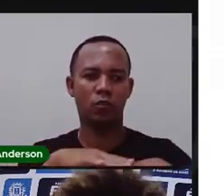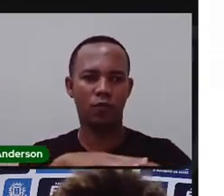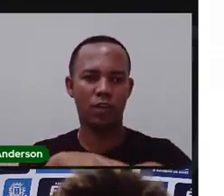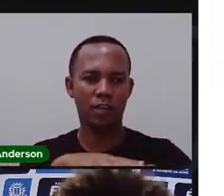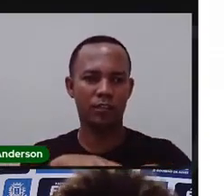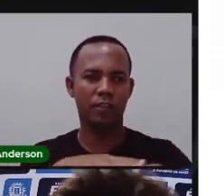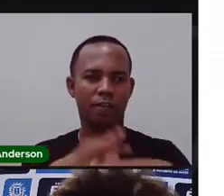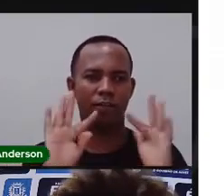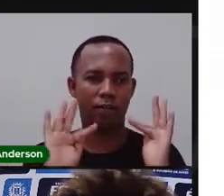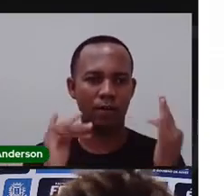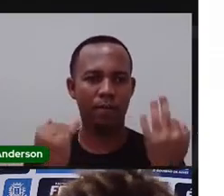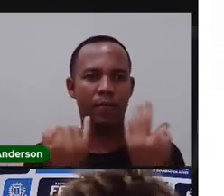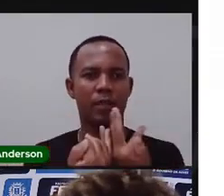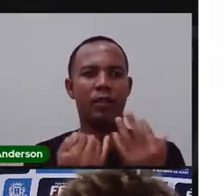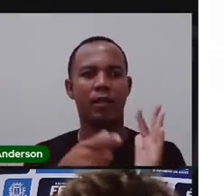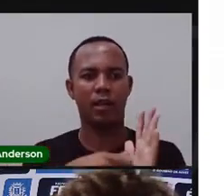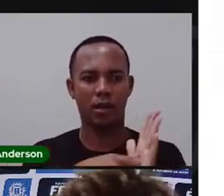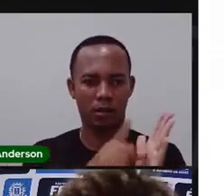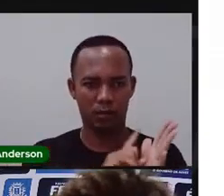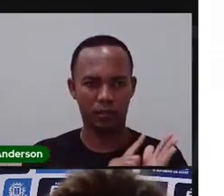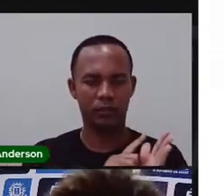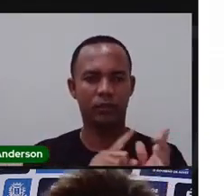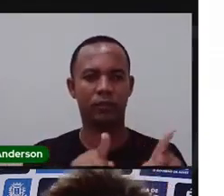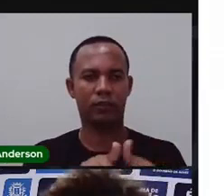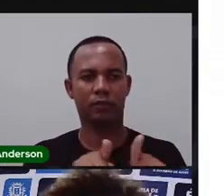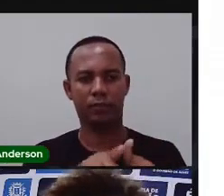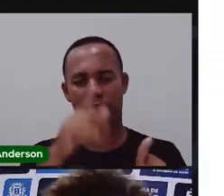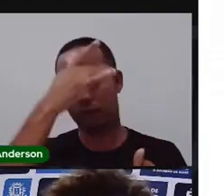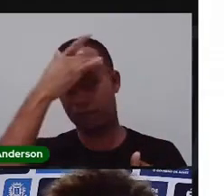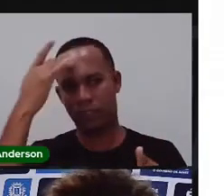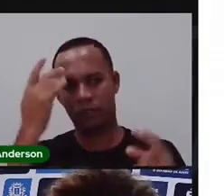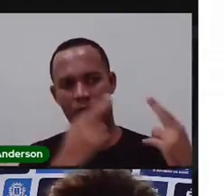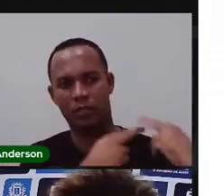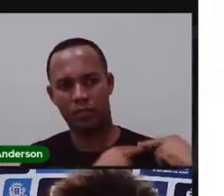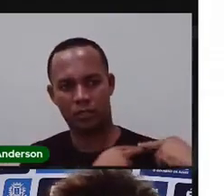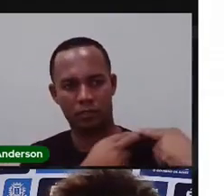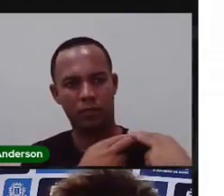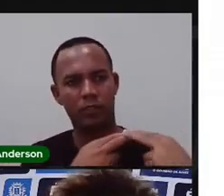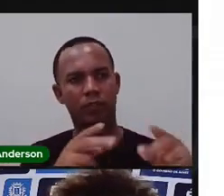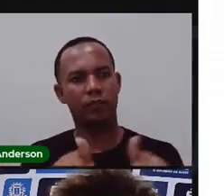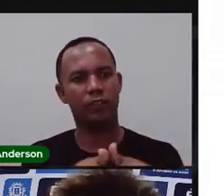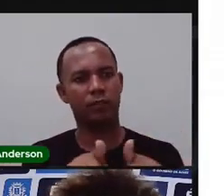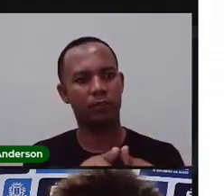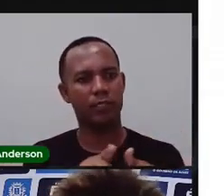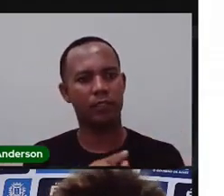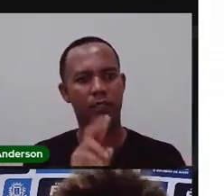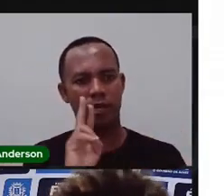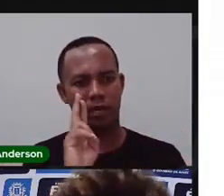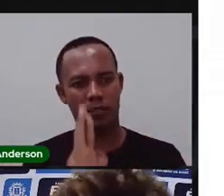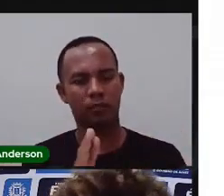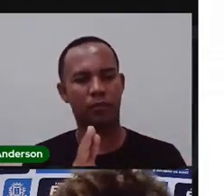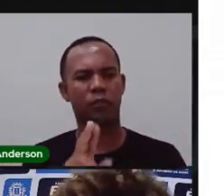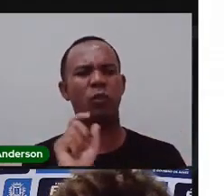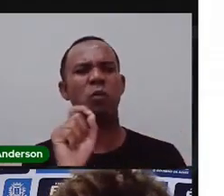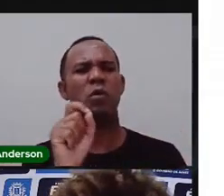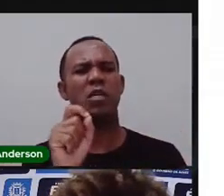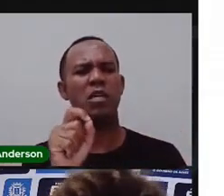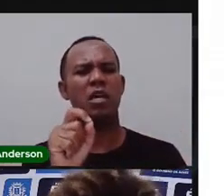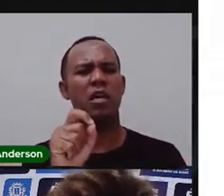familiares, né? Com os seus responsáveis e responda. O que é patrimônio cultural?